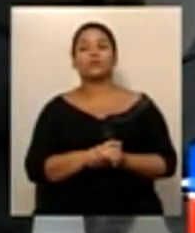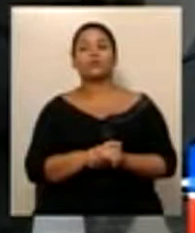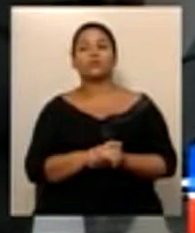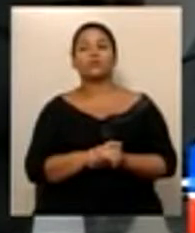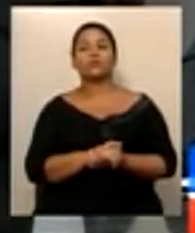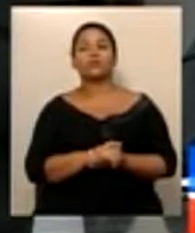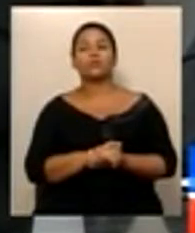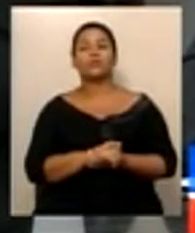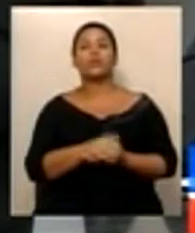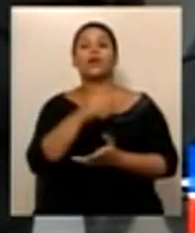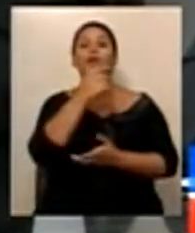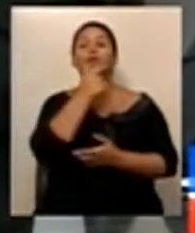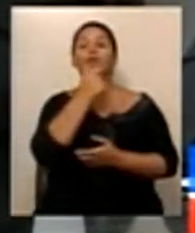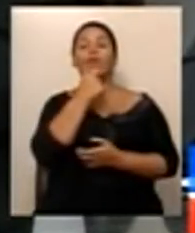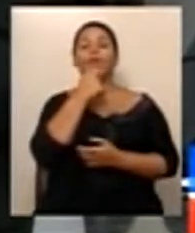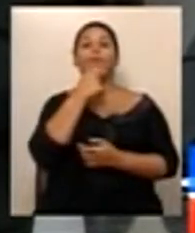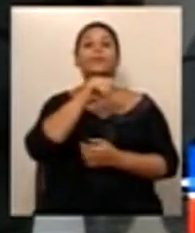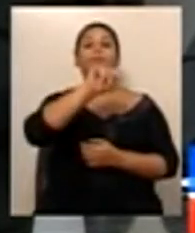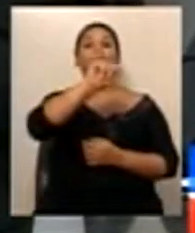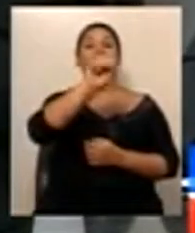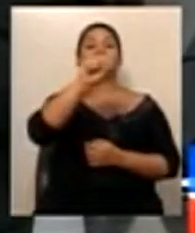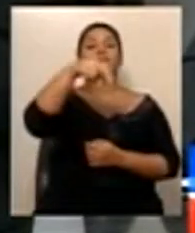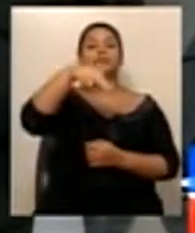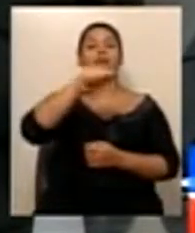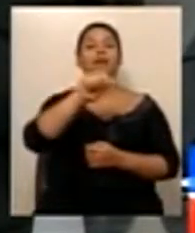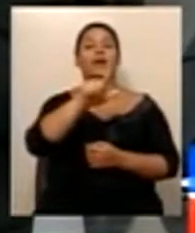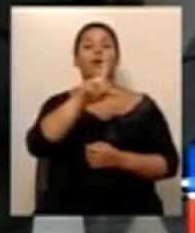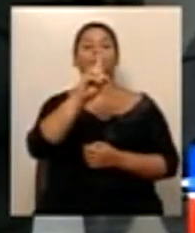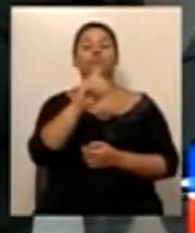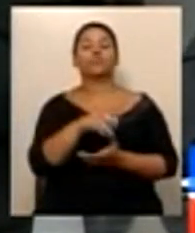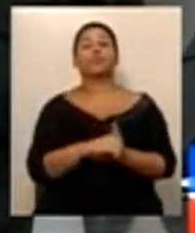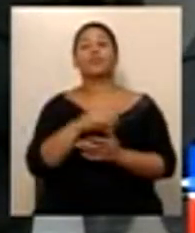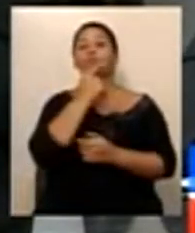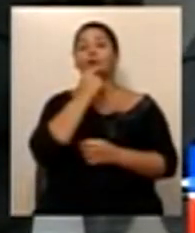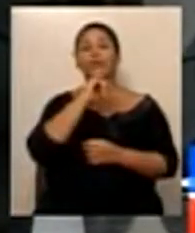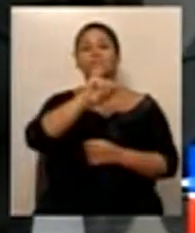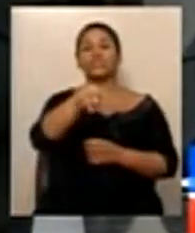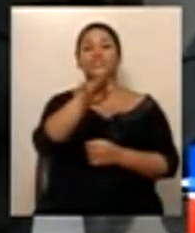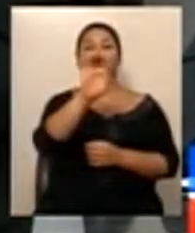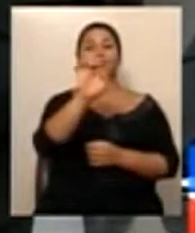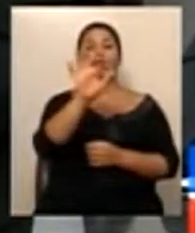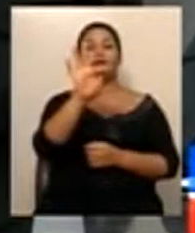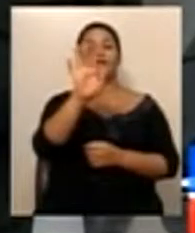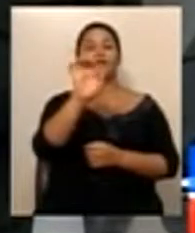Deputado Esnaldo Bulhão Júnior. Deputado Jefferson Moraes.